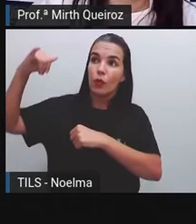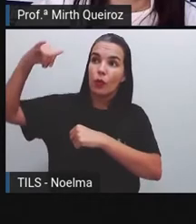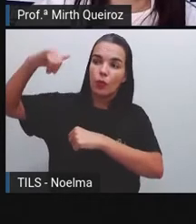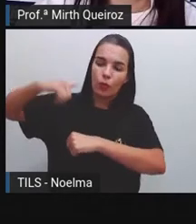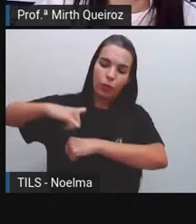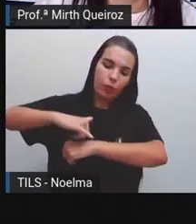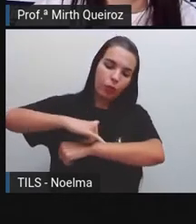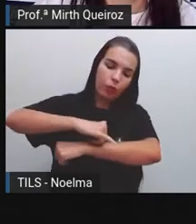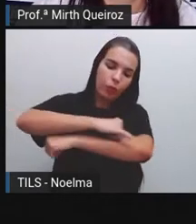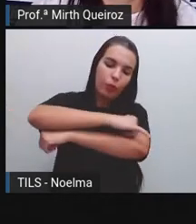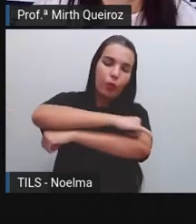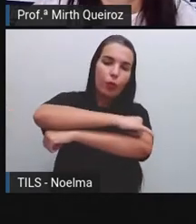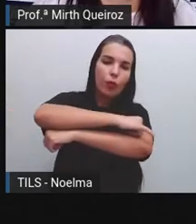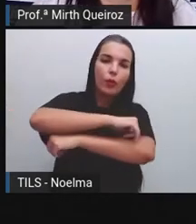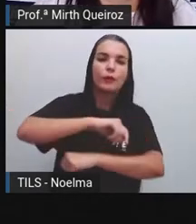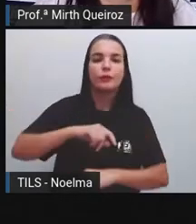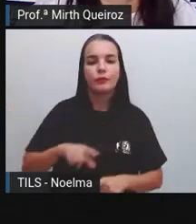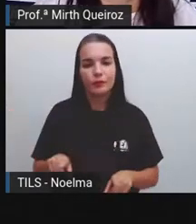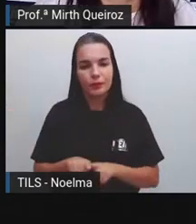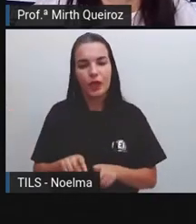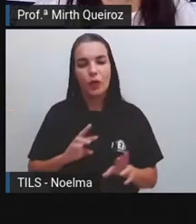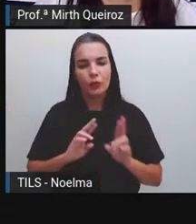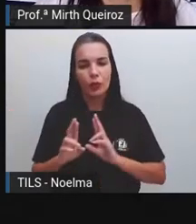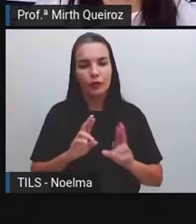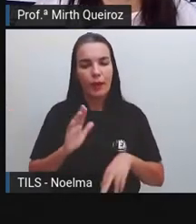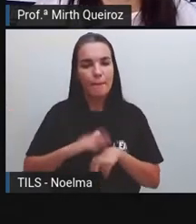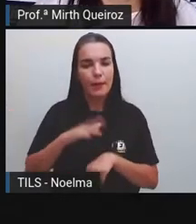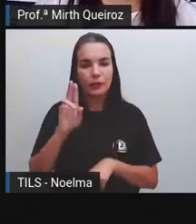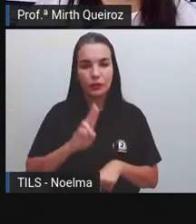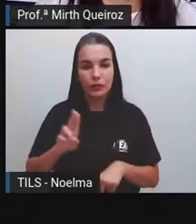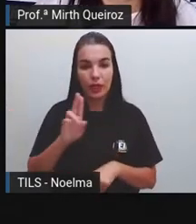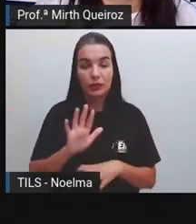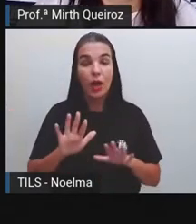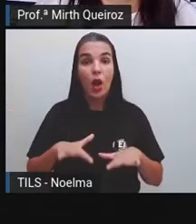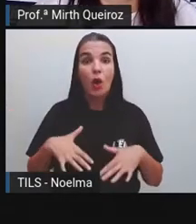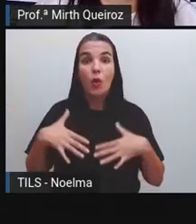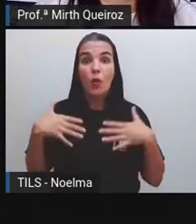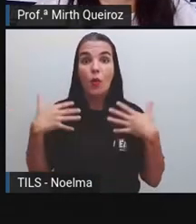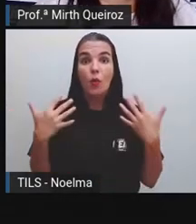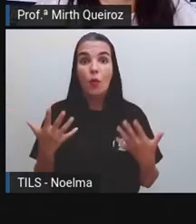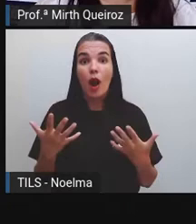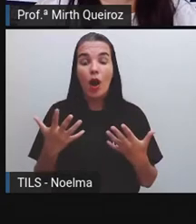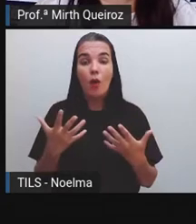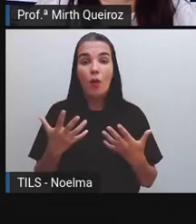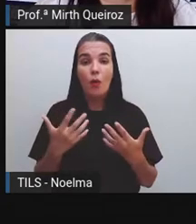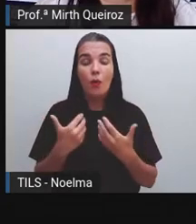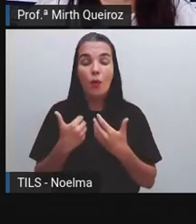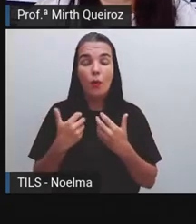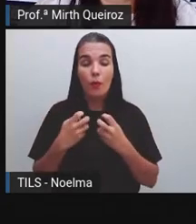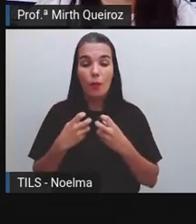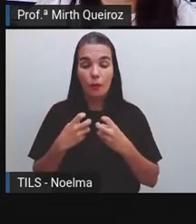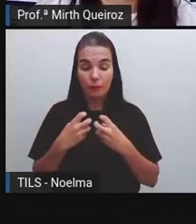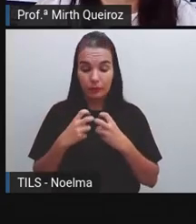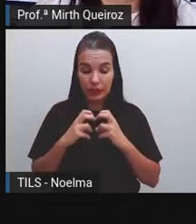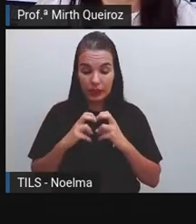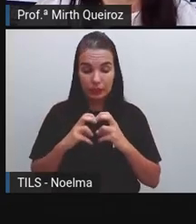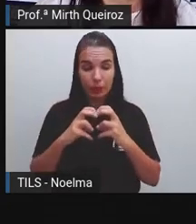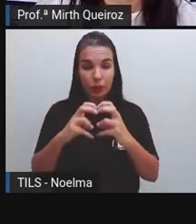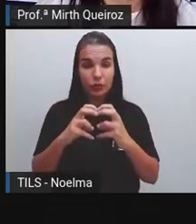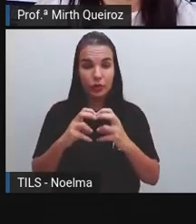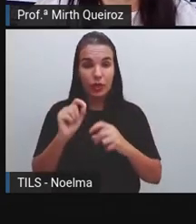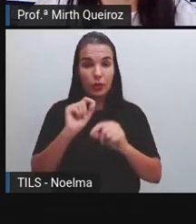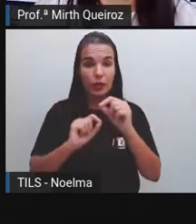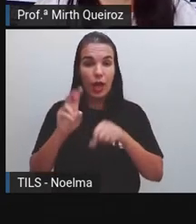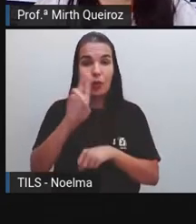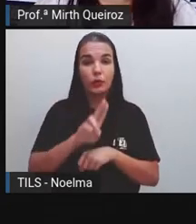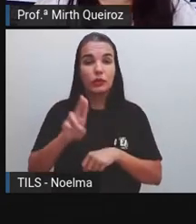porém, os mais utilizados são as rodovias. Qual é o meio de transporte mais utilizado em seu município? São os transportes